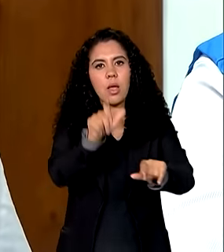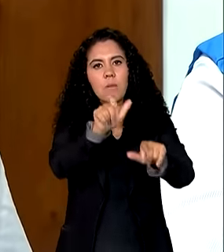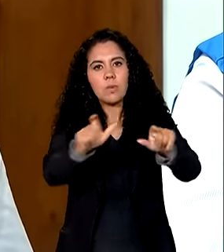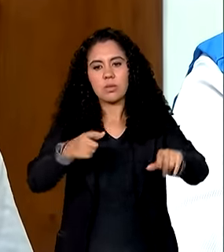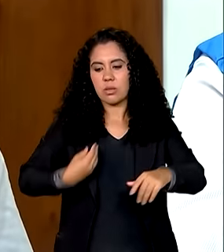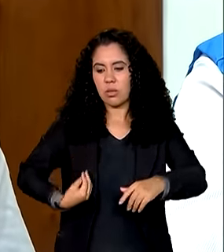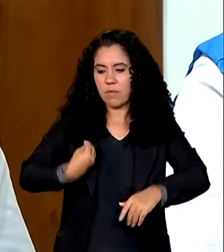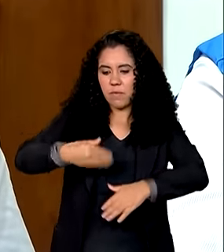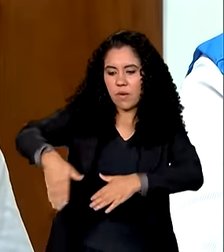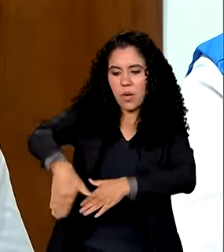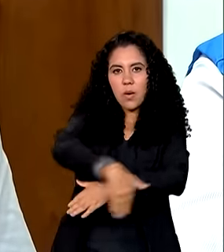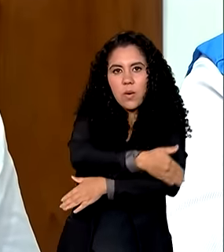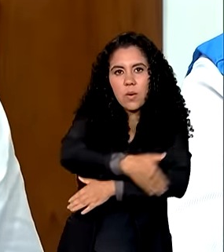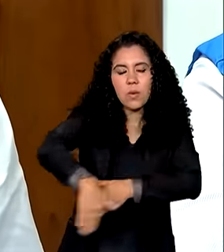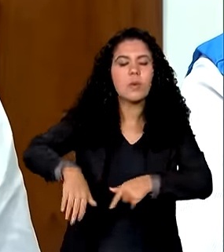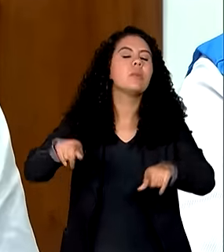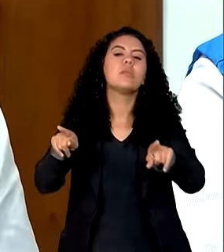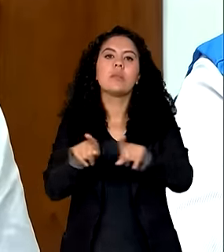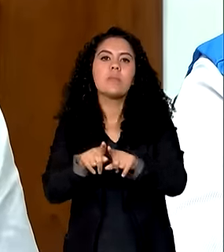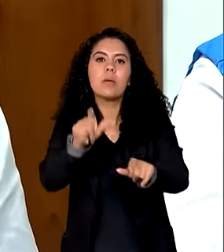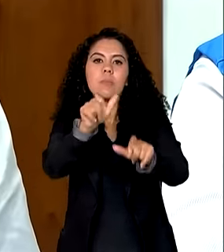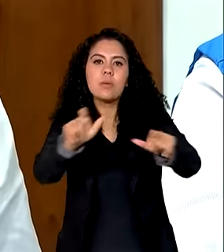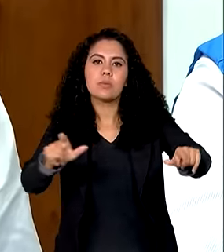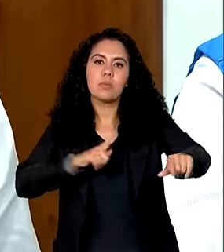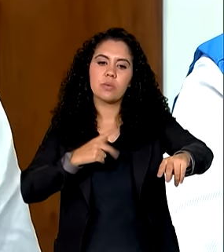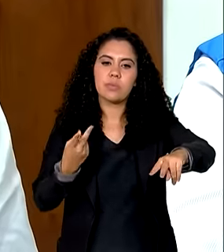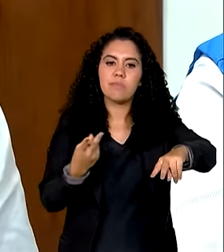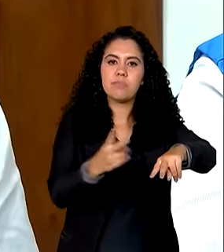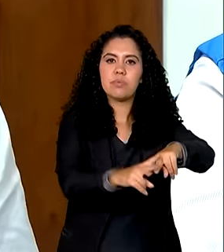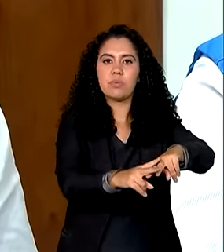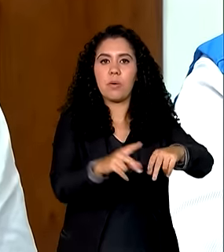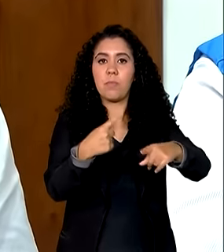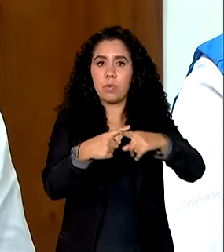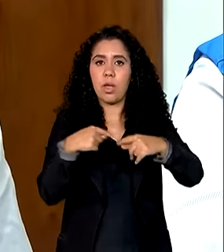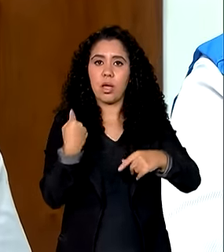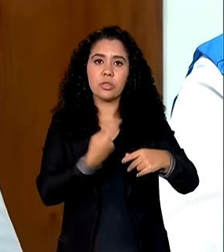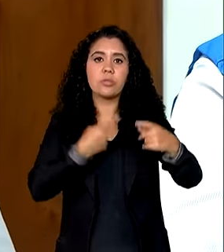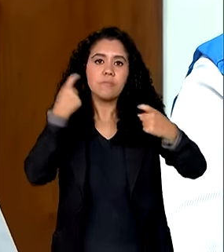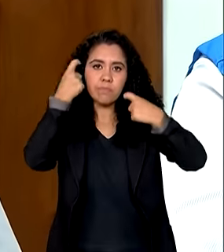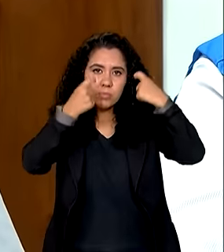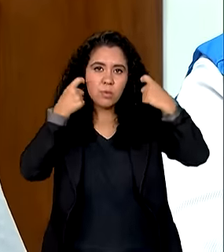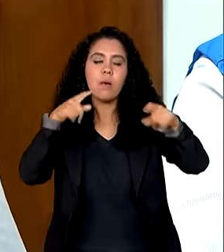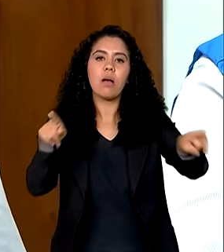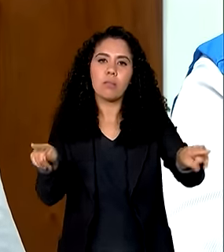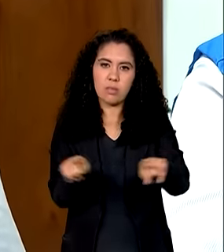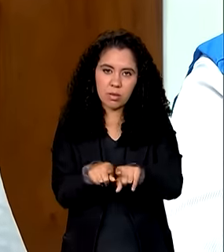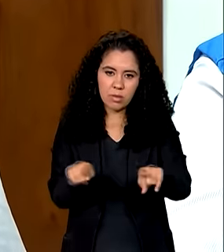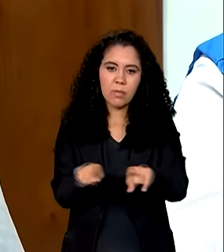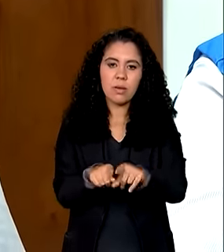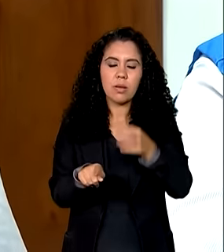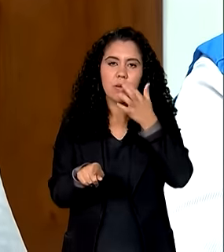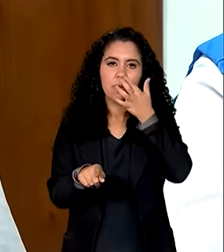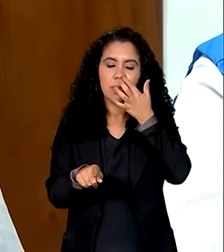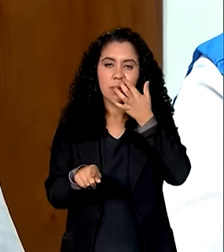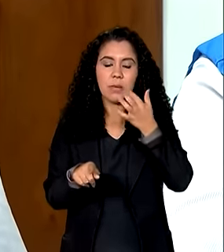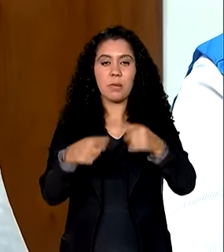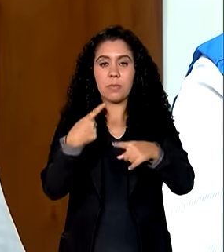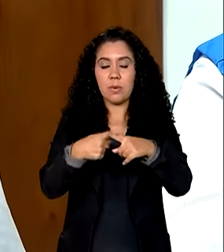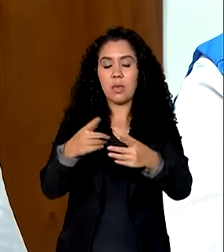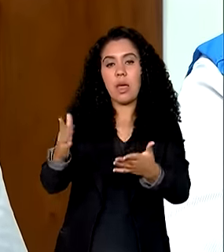de rua e também pessoas encarceradas isso é uma preocupação nossa porque em alguns lugares